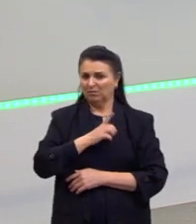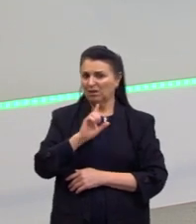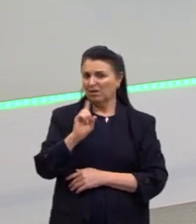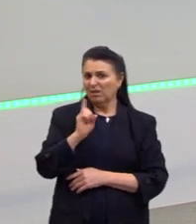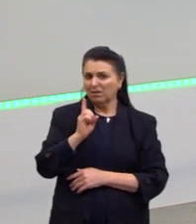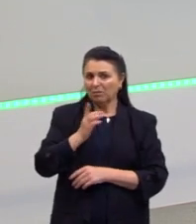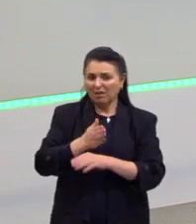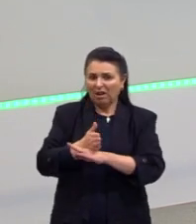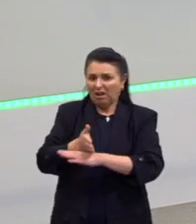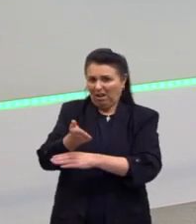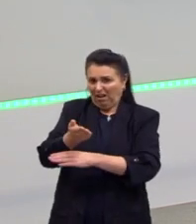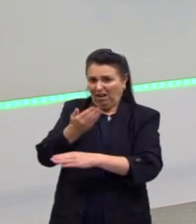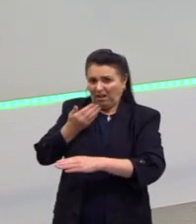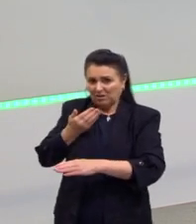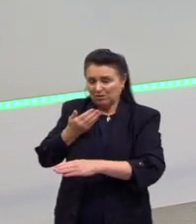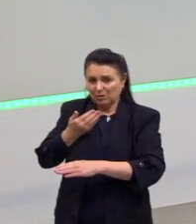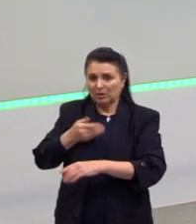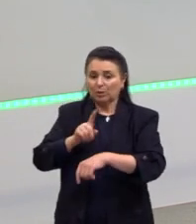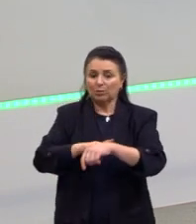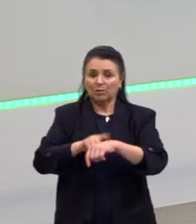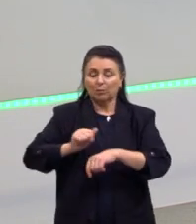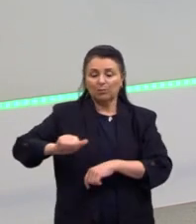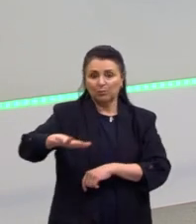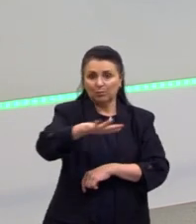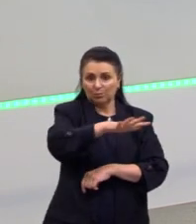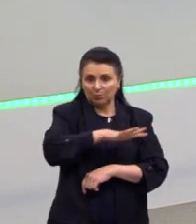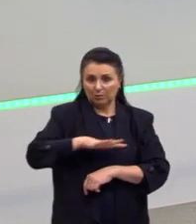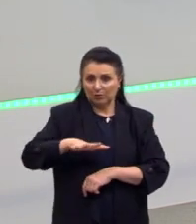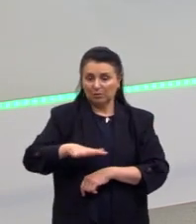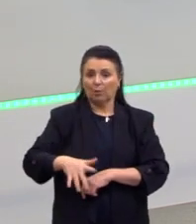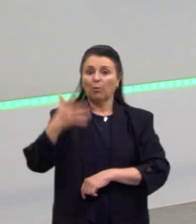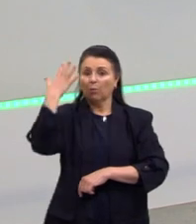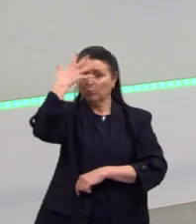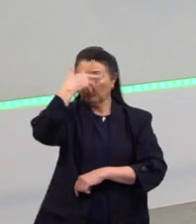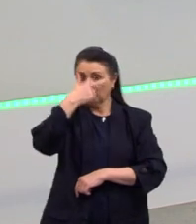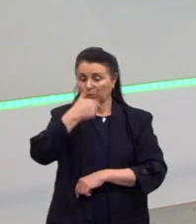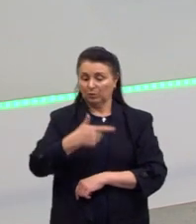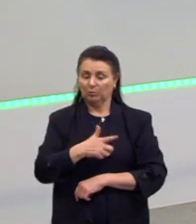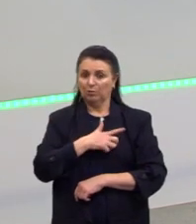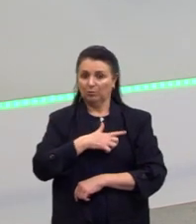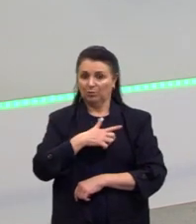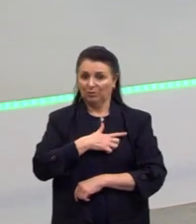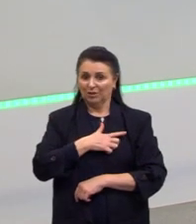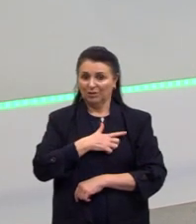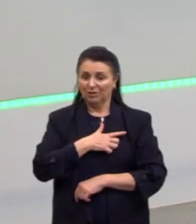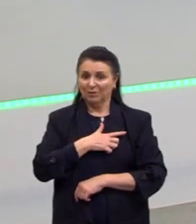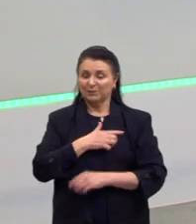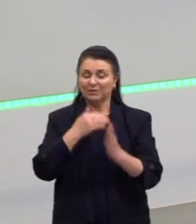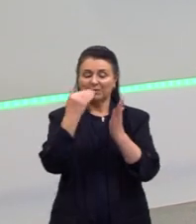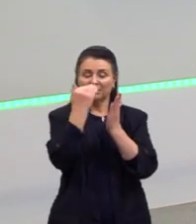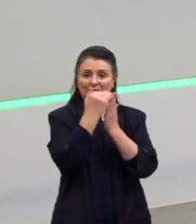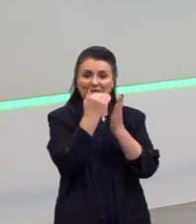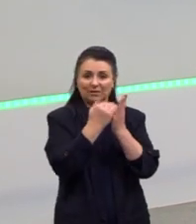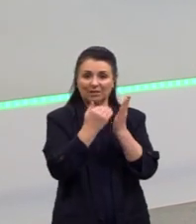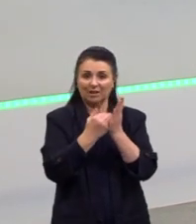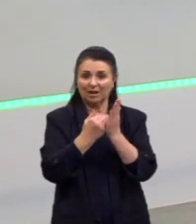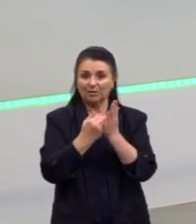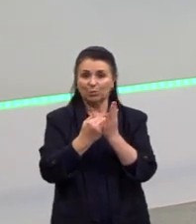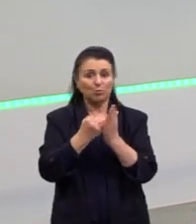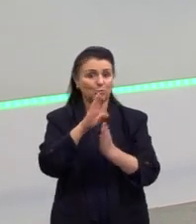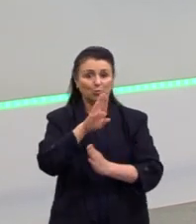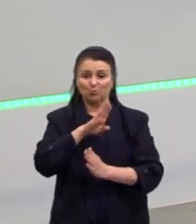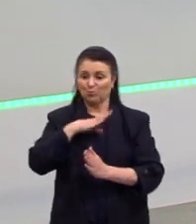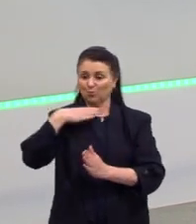a priori que é no tempo e no espaço. Aqui, a questão do belo e feio se encaixa naquelas questões da imortalidade da